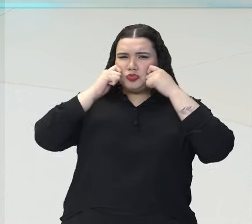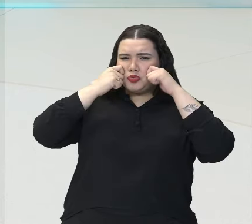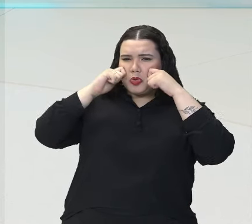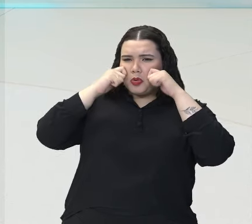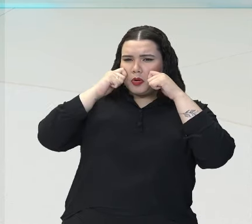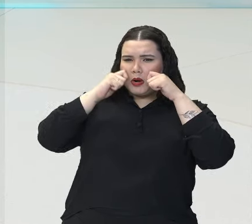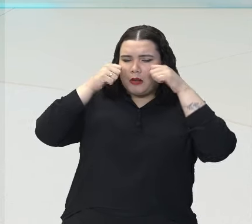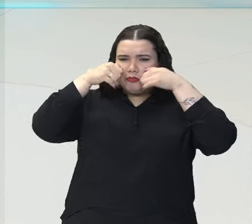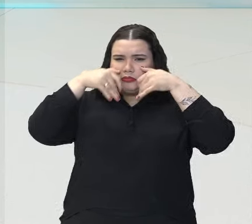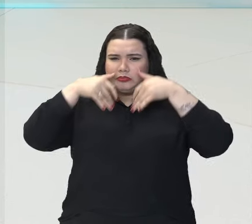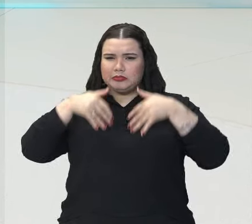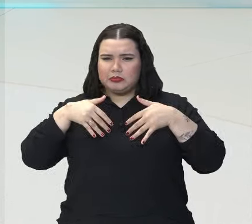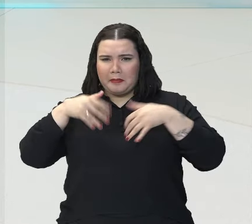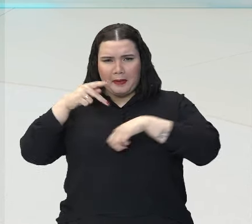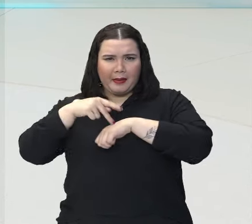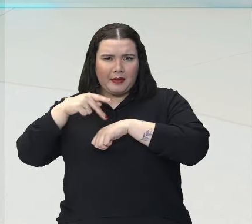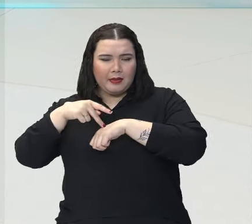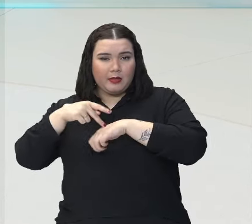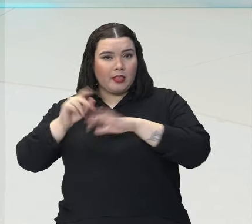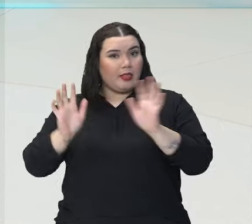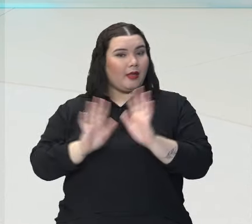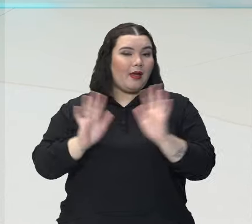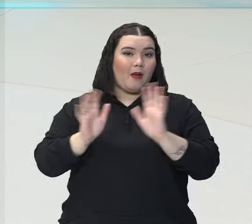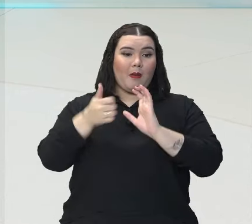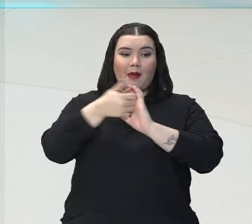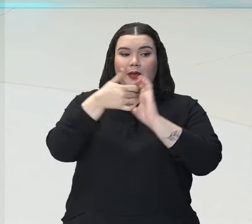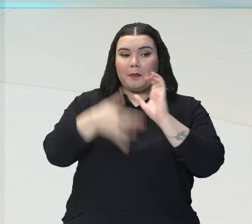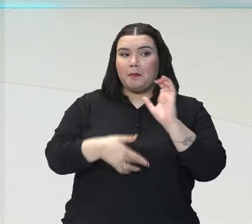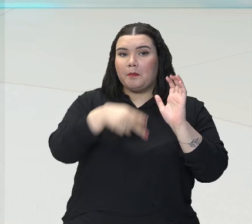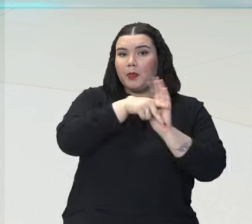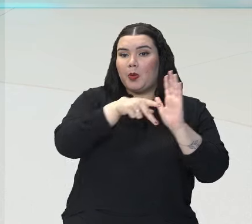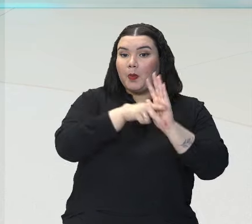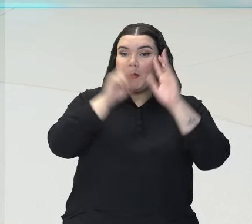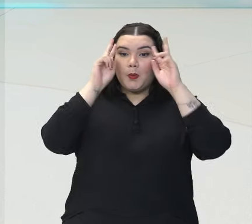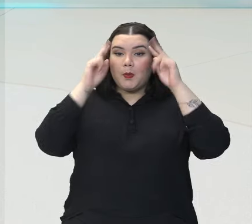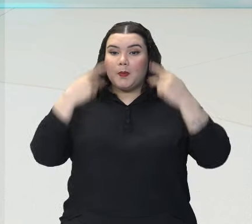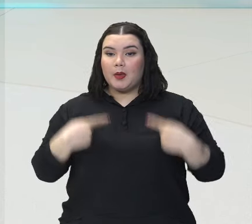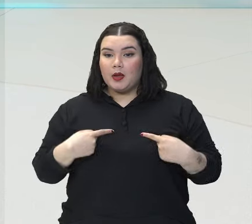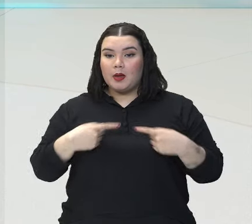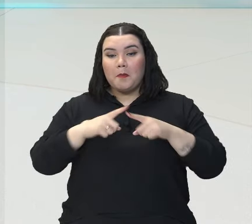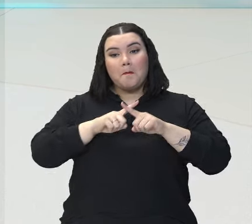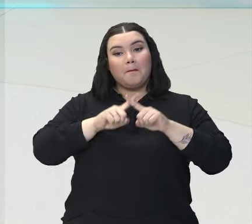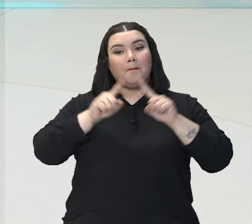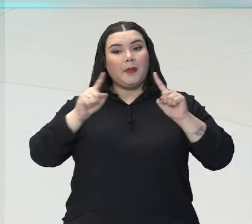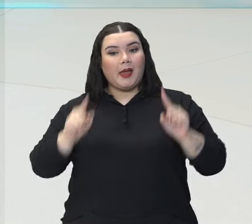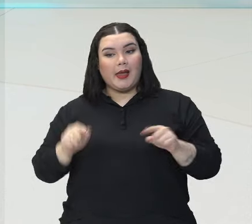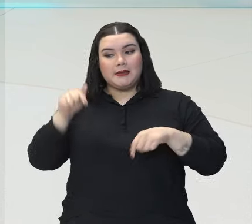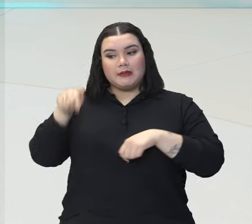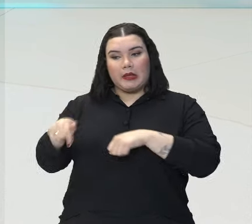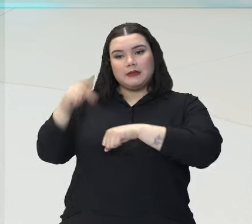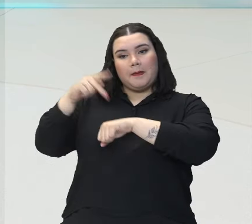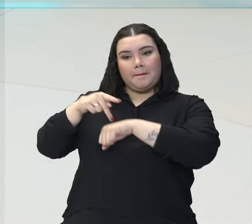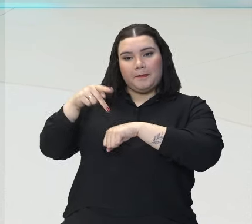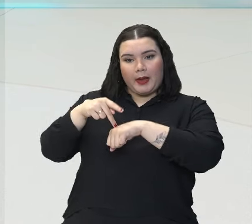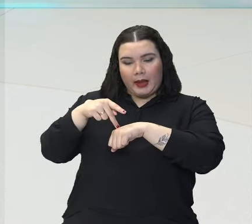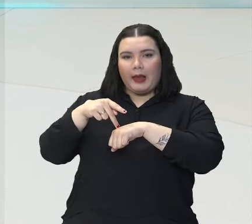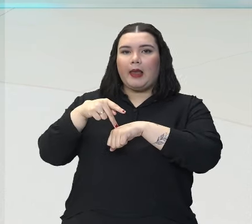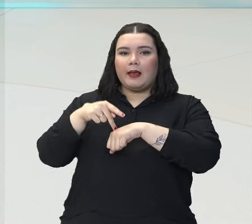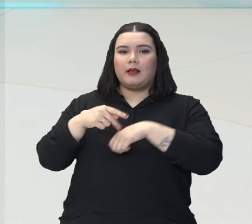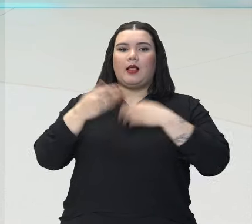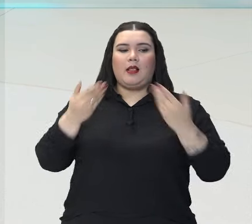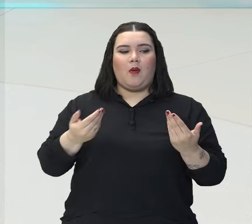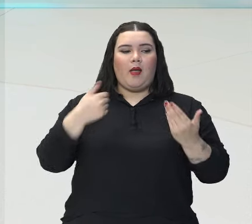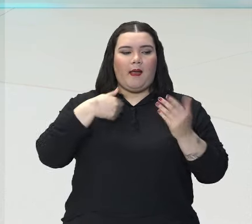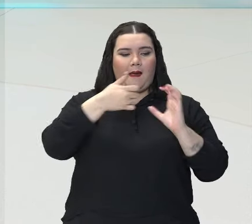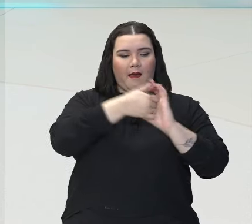do ser humano. Então, gente atribui essa característica a um ser inanimado. Um ser que não é vivo.